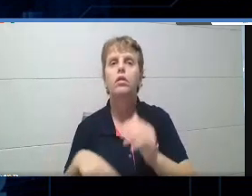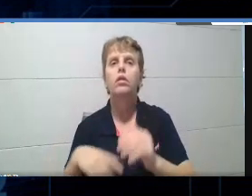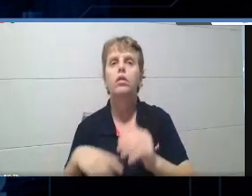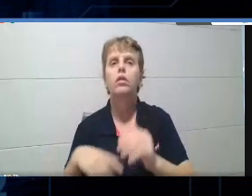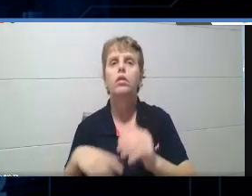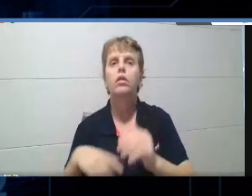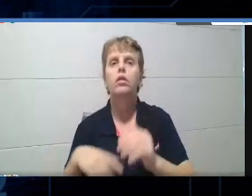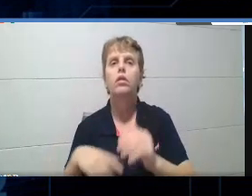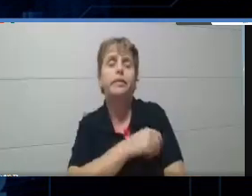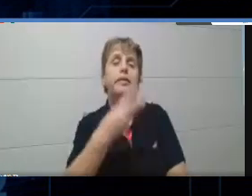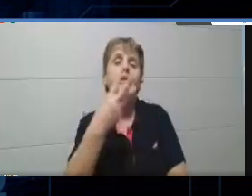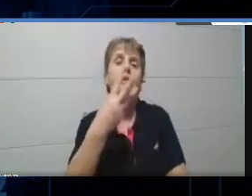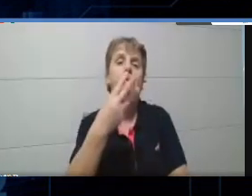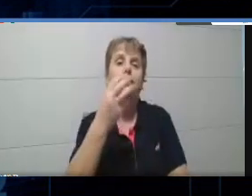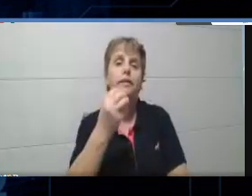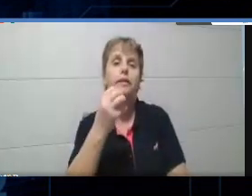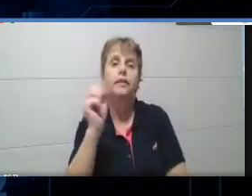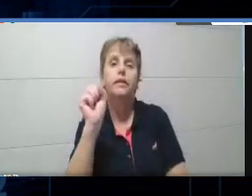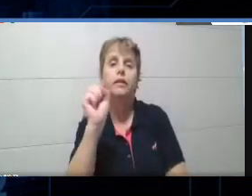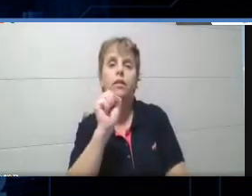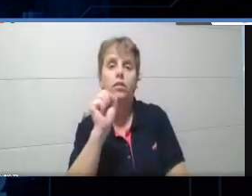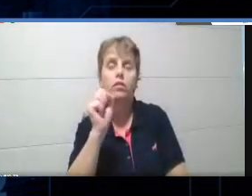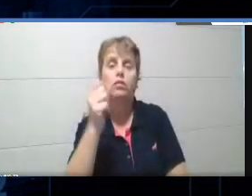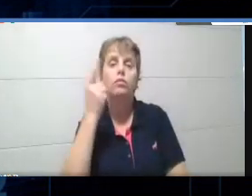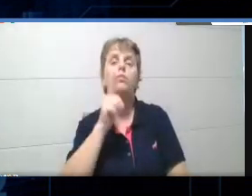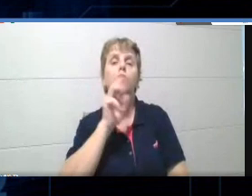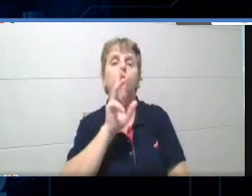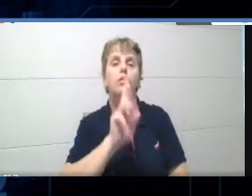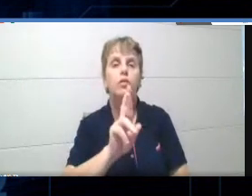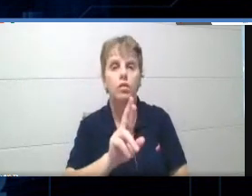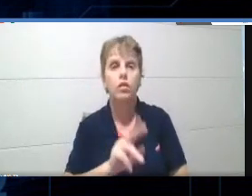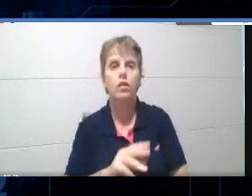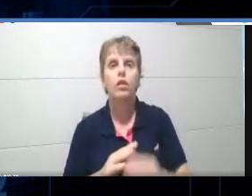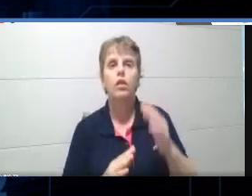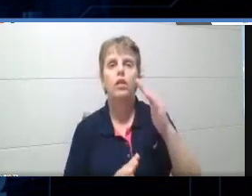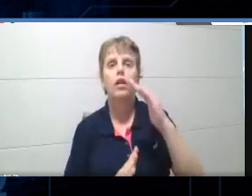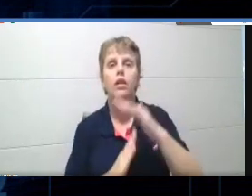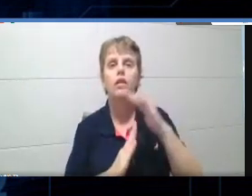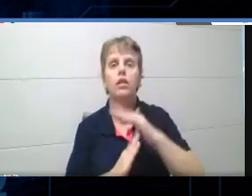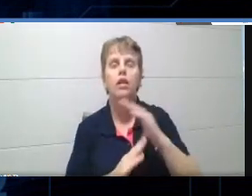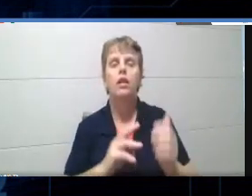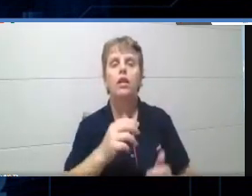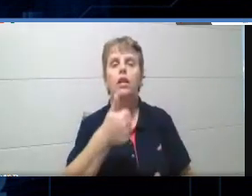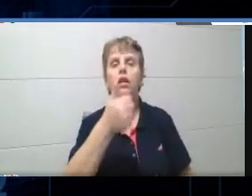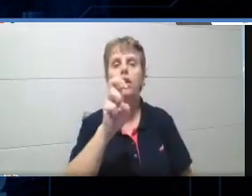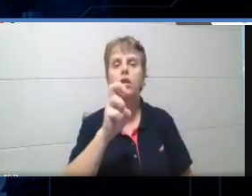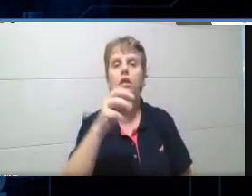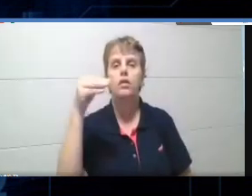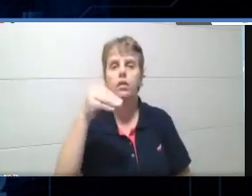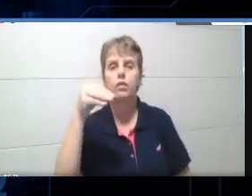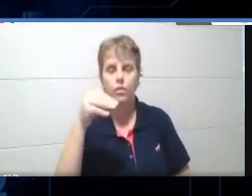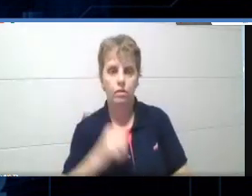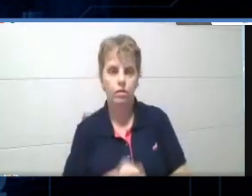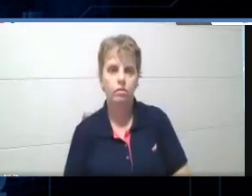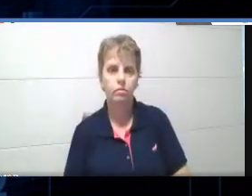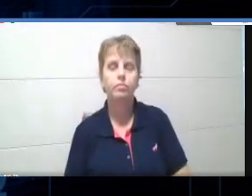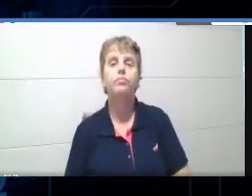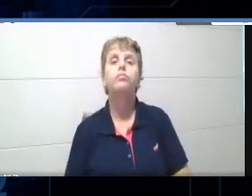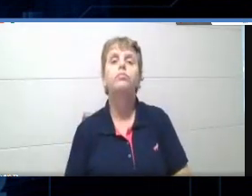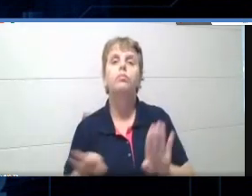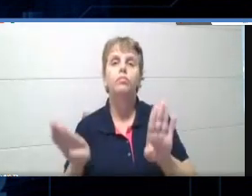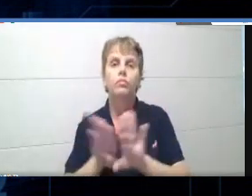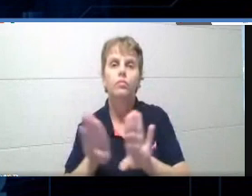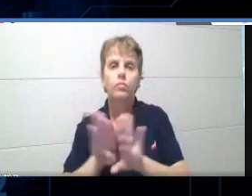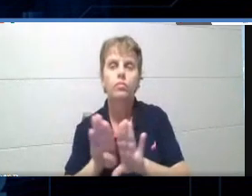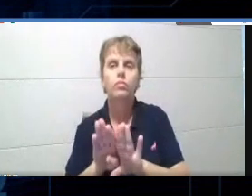resolver, tá? Você pode estar alterando o tempo, se você quiser. Em até 15 minutos, tá? E também tem uma outra opção no finalzinho, que eu vou mostrar